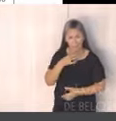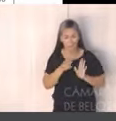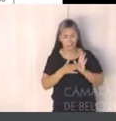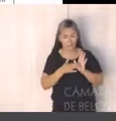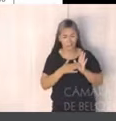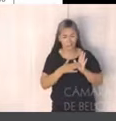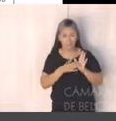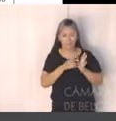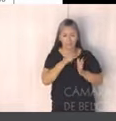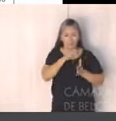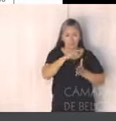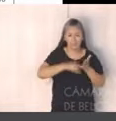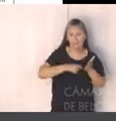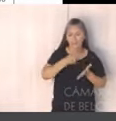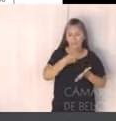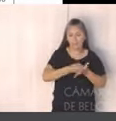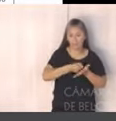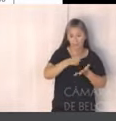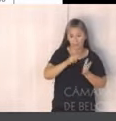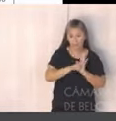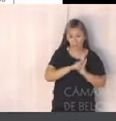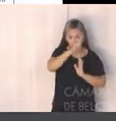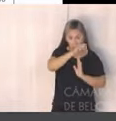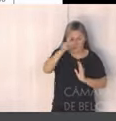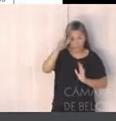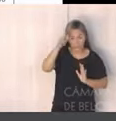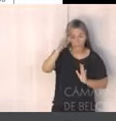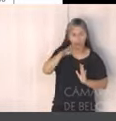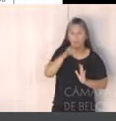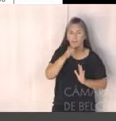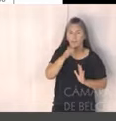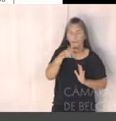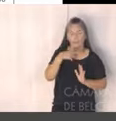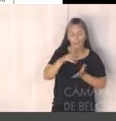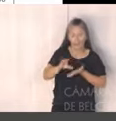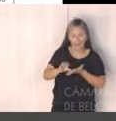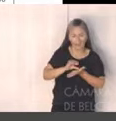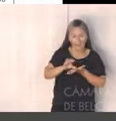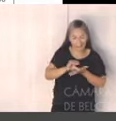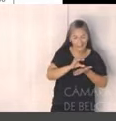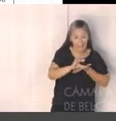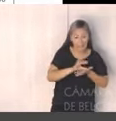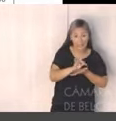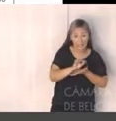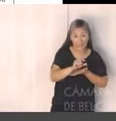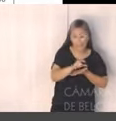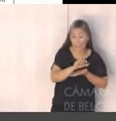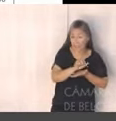sabe que a receita própria da Prefeitura, eu estou falando da arrecadação de tributos e as transferências